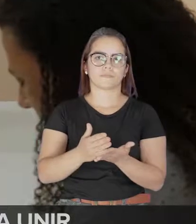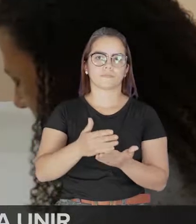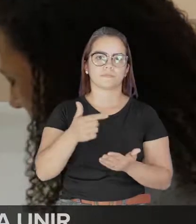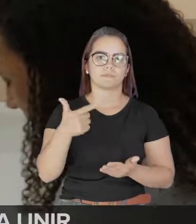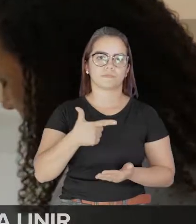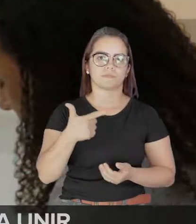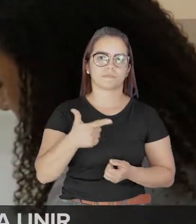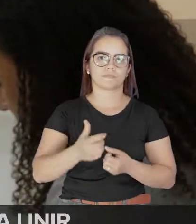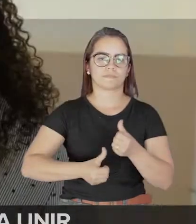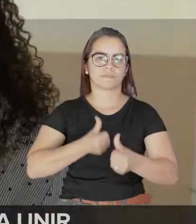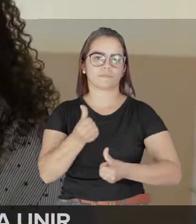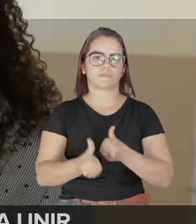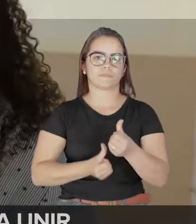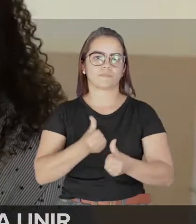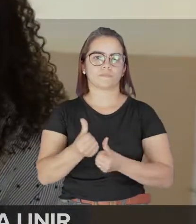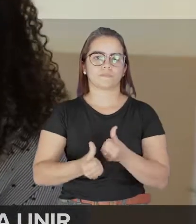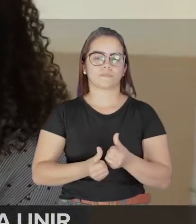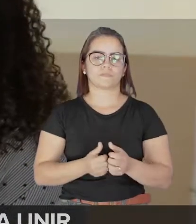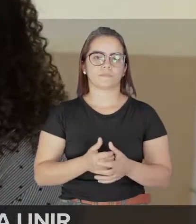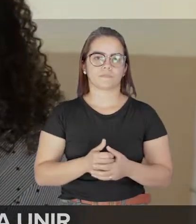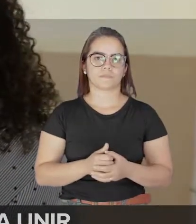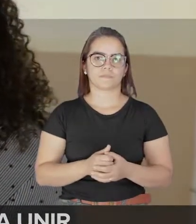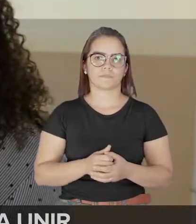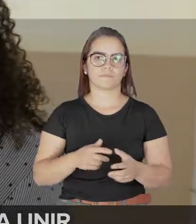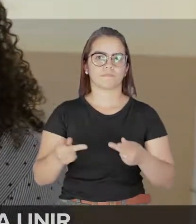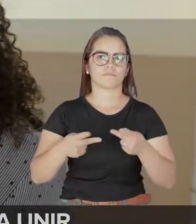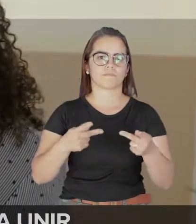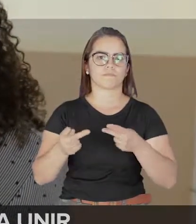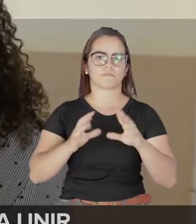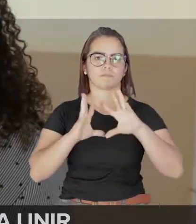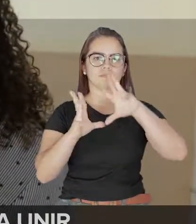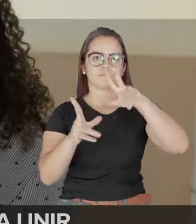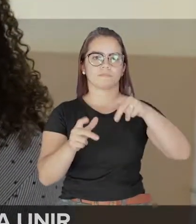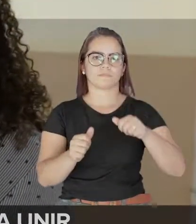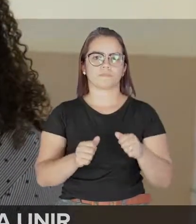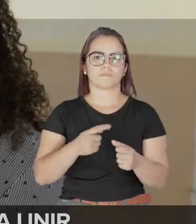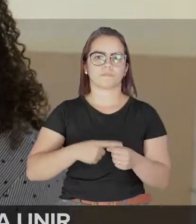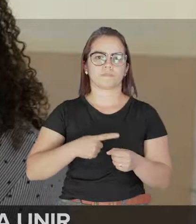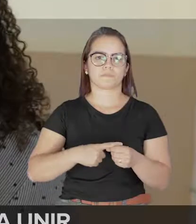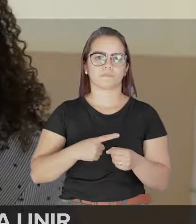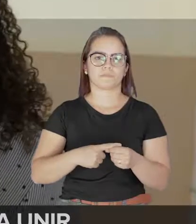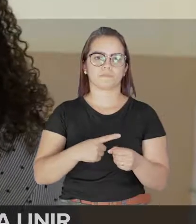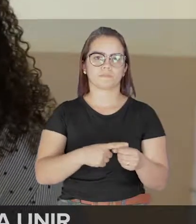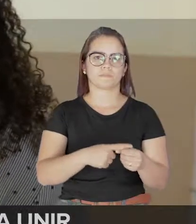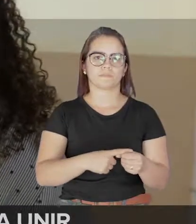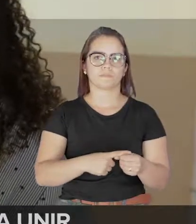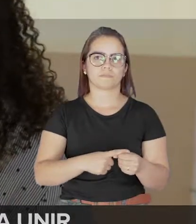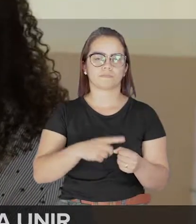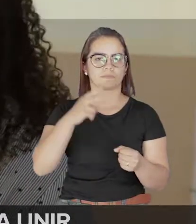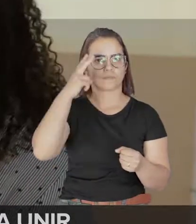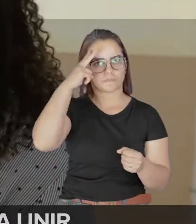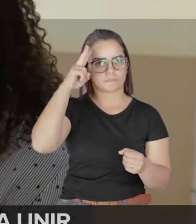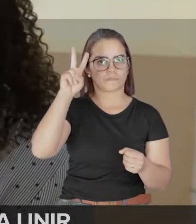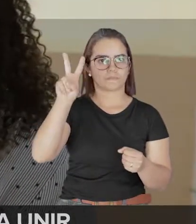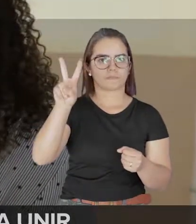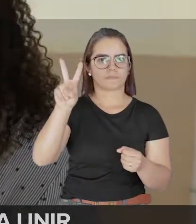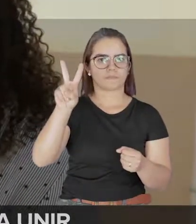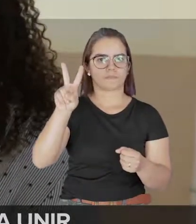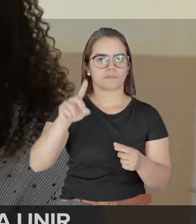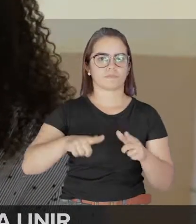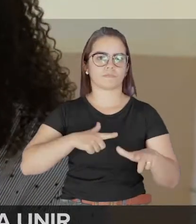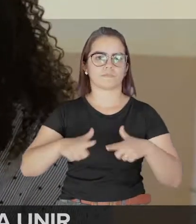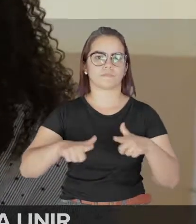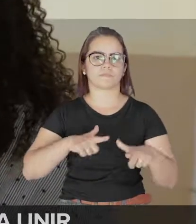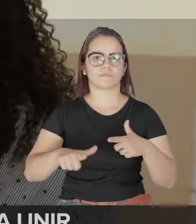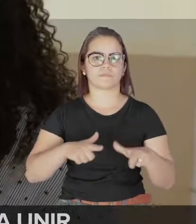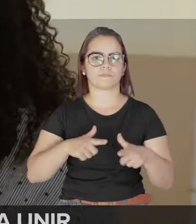semestre deste ano. O projeto circulará em todos os campos do interior, se não dois, três dias de atividades. Ao final dessa caravana,